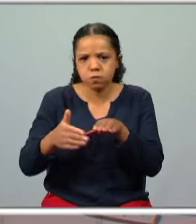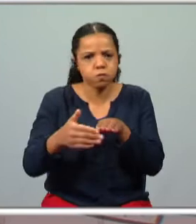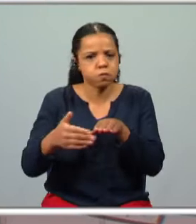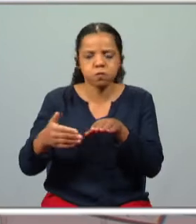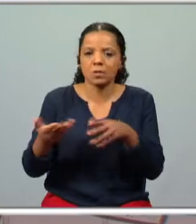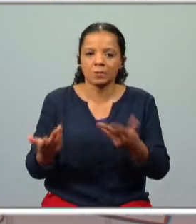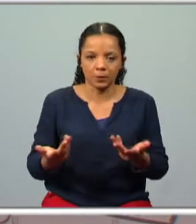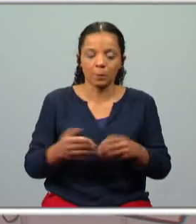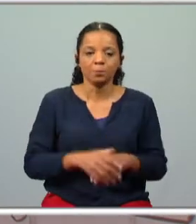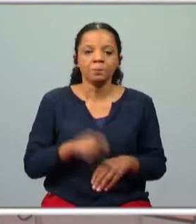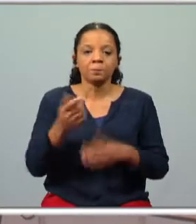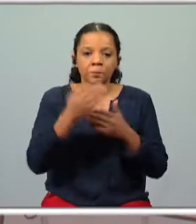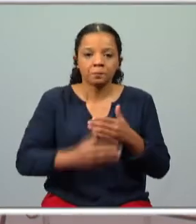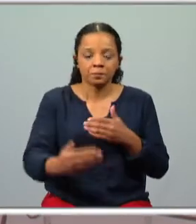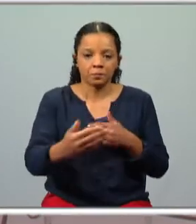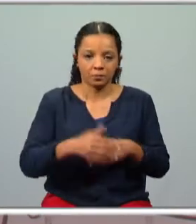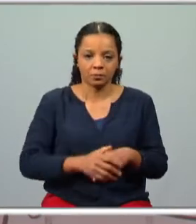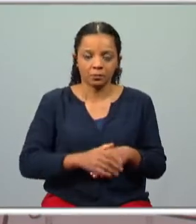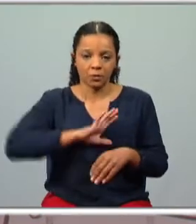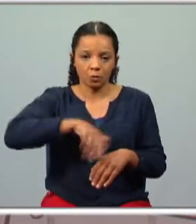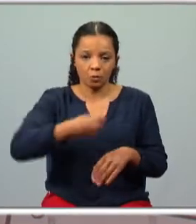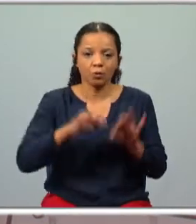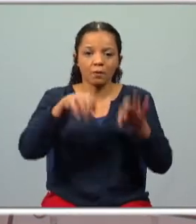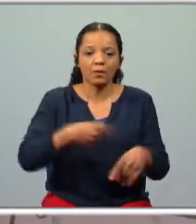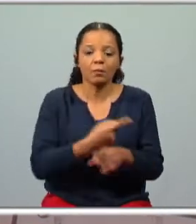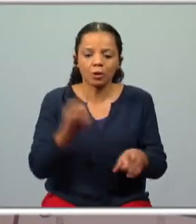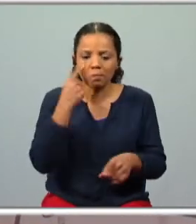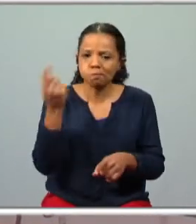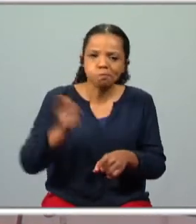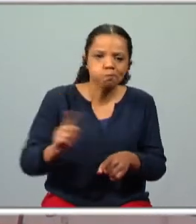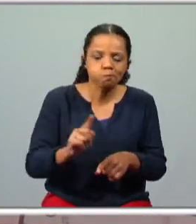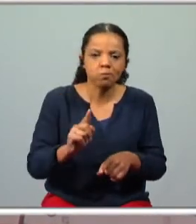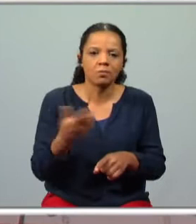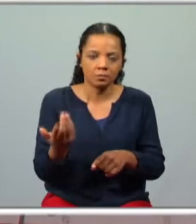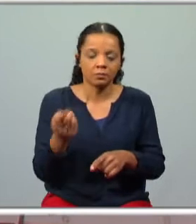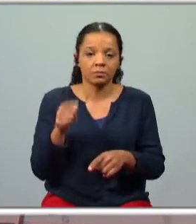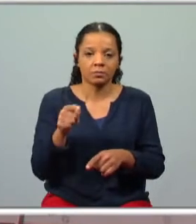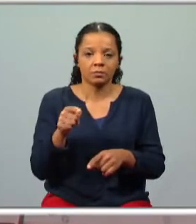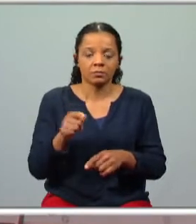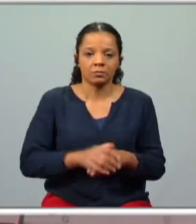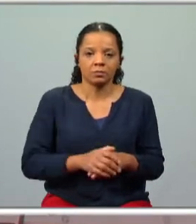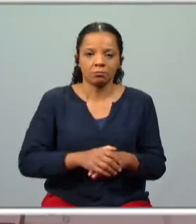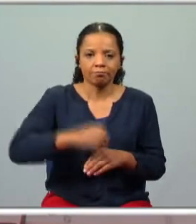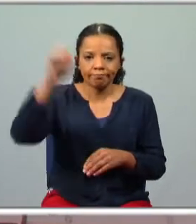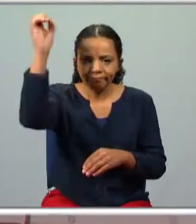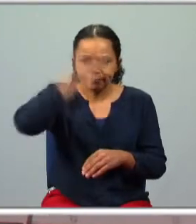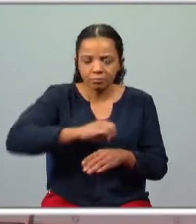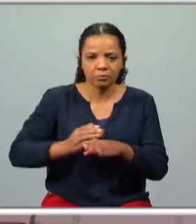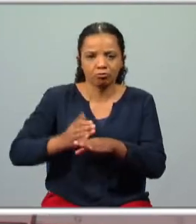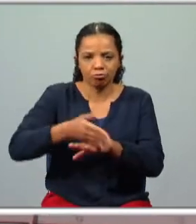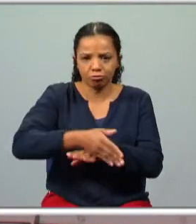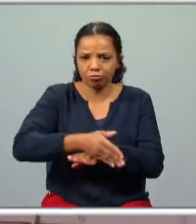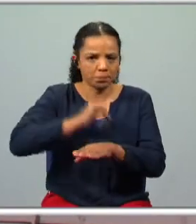E portanto, partir dali era o fim do mundo porque era aquilo que não se conhecia, aquilo para onde ainda ninguém tinha navegado.